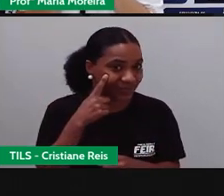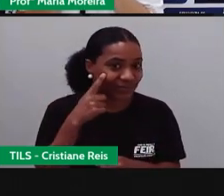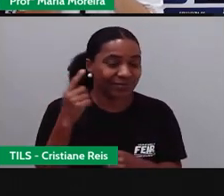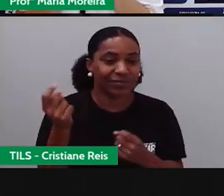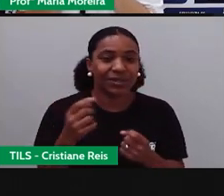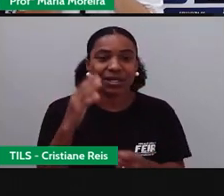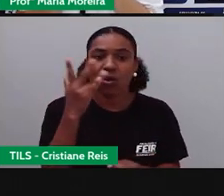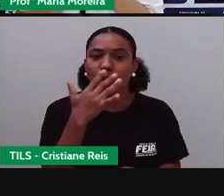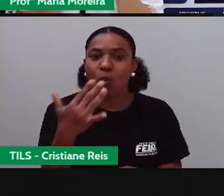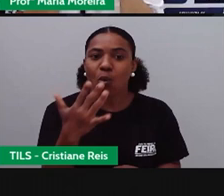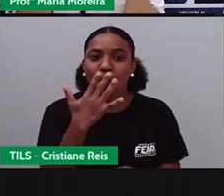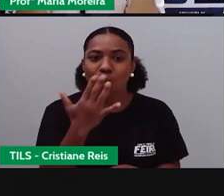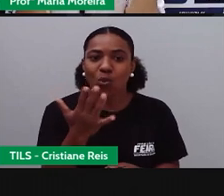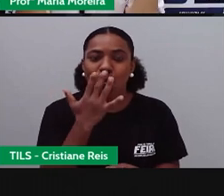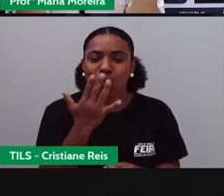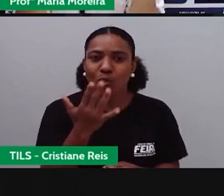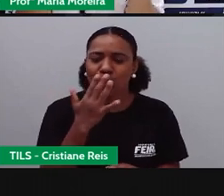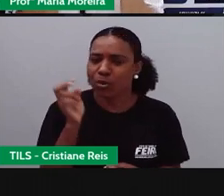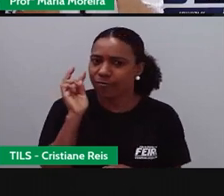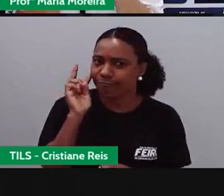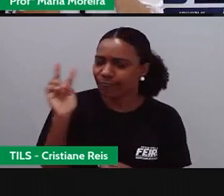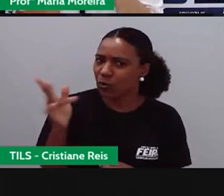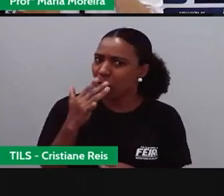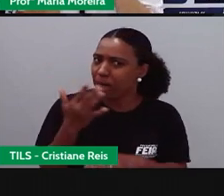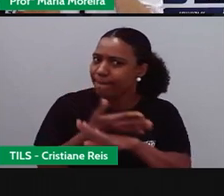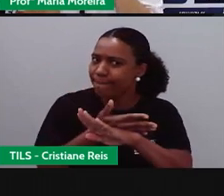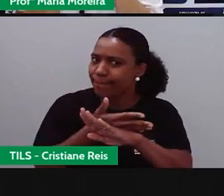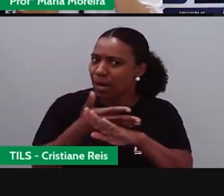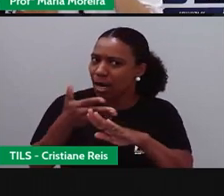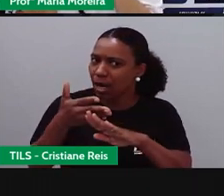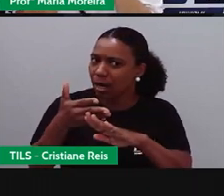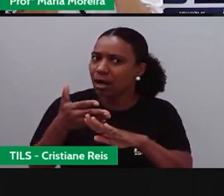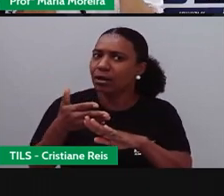cores. Então, a gente vê, ó, branca.